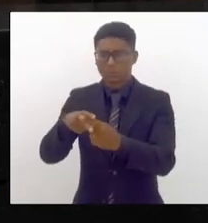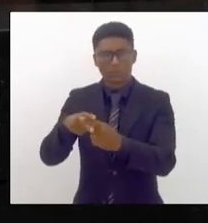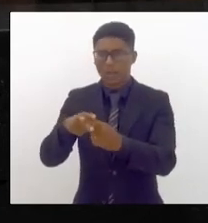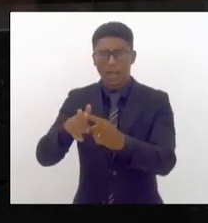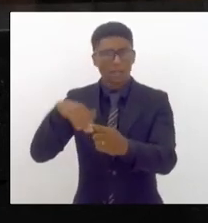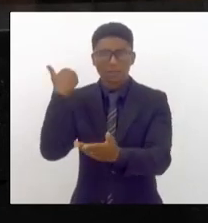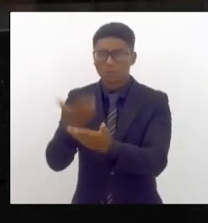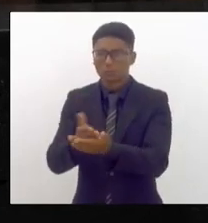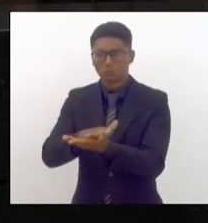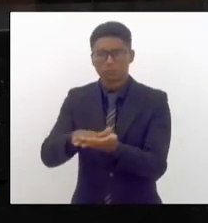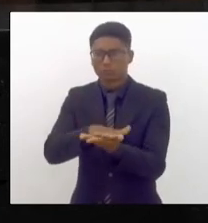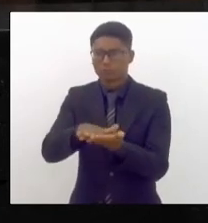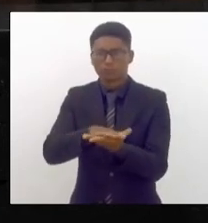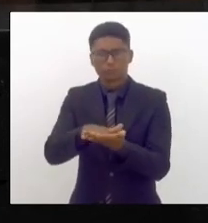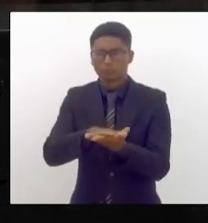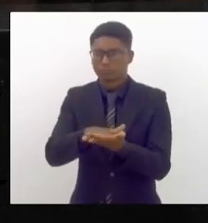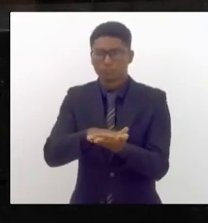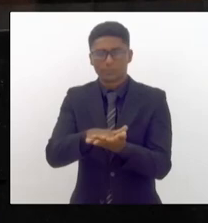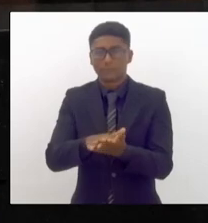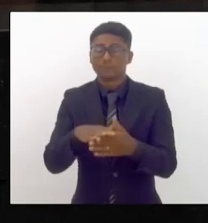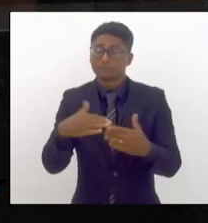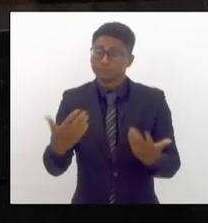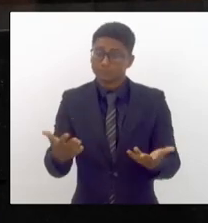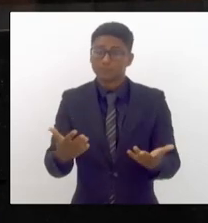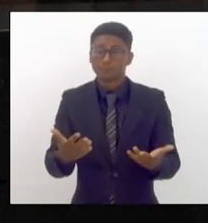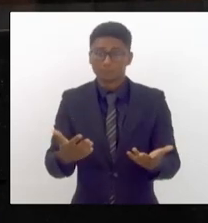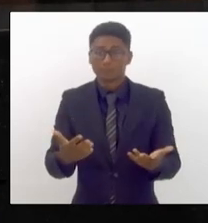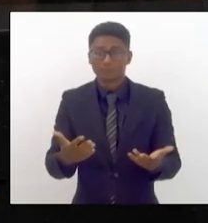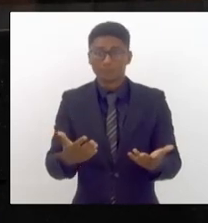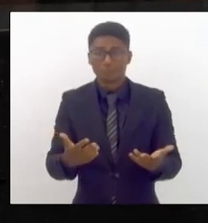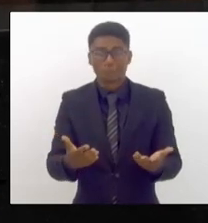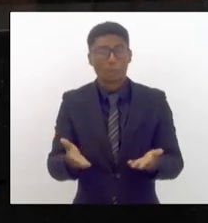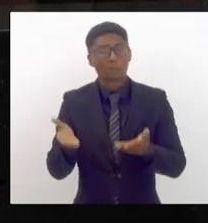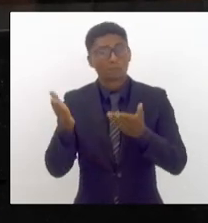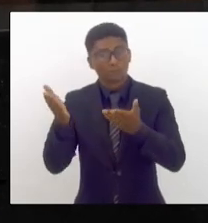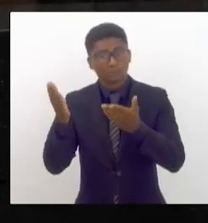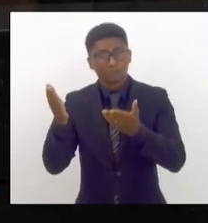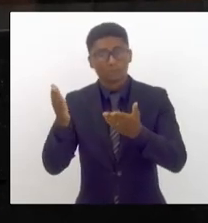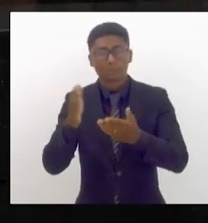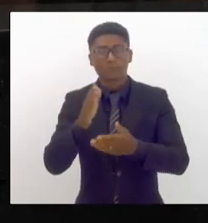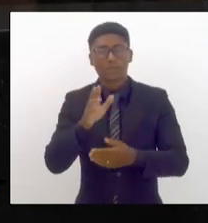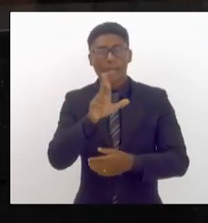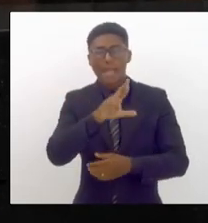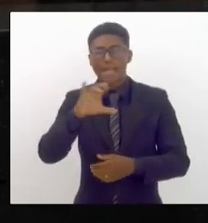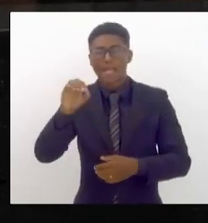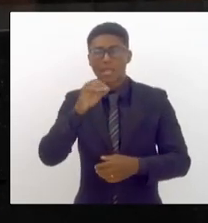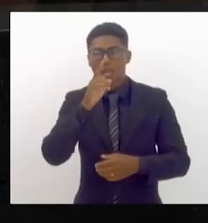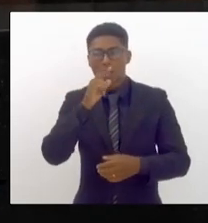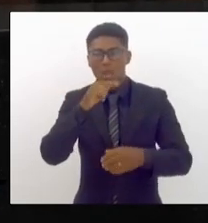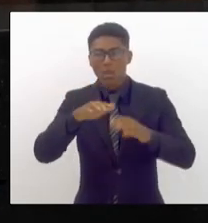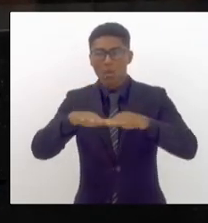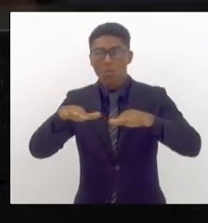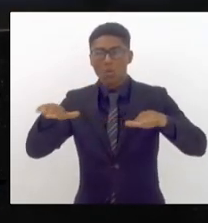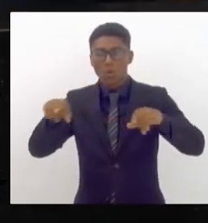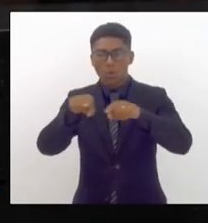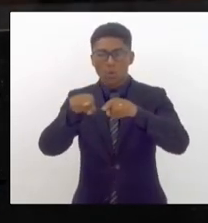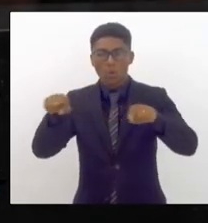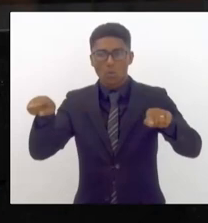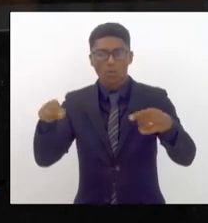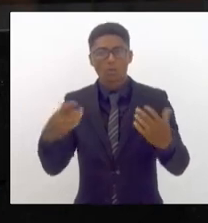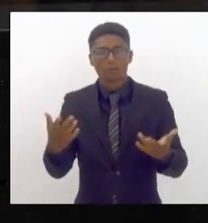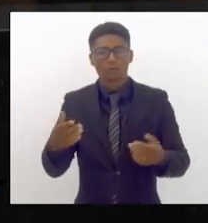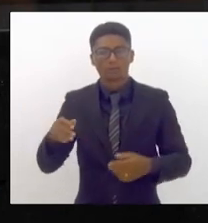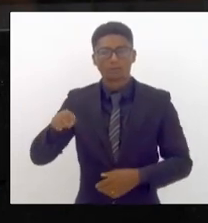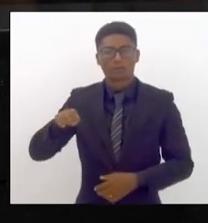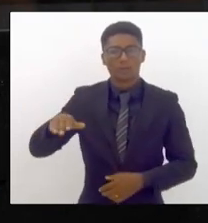toda época de cheia de Paraíba dos rios rios outros na região